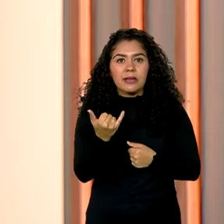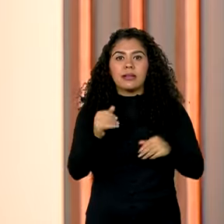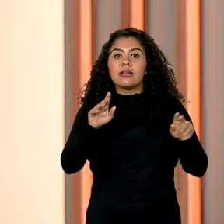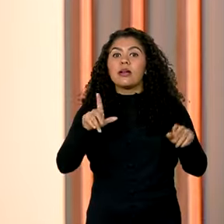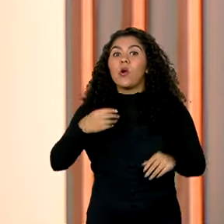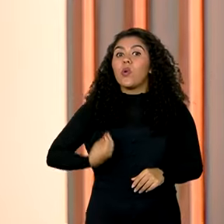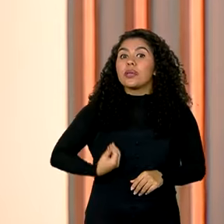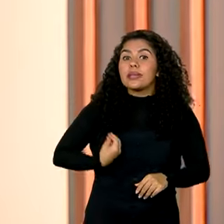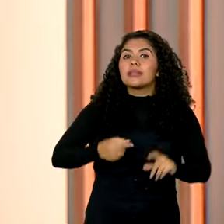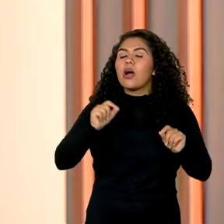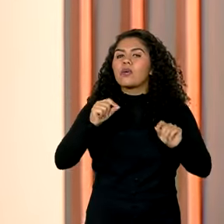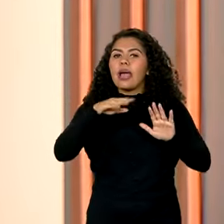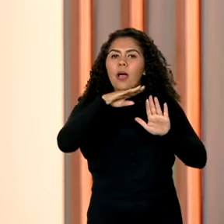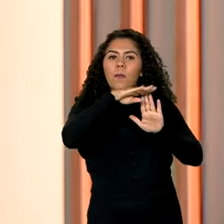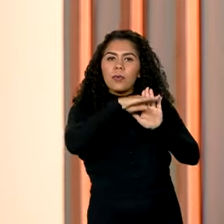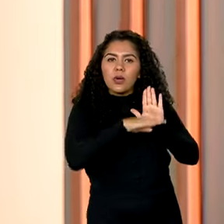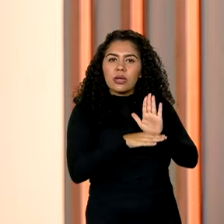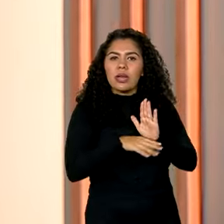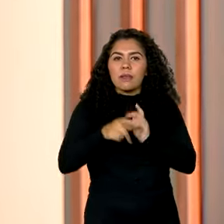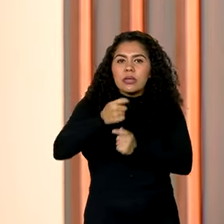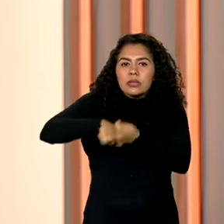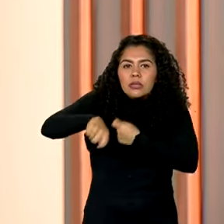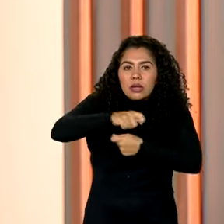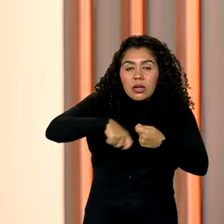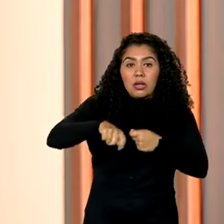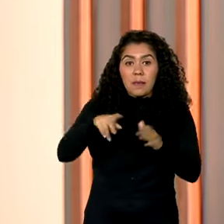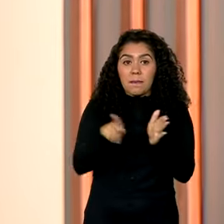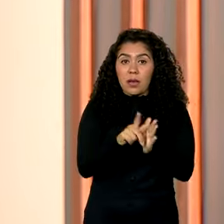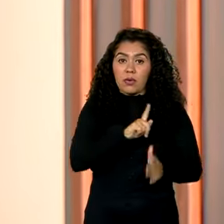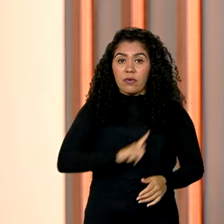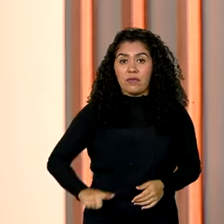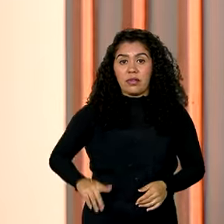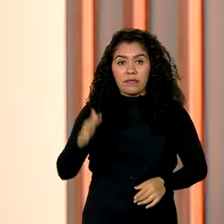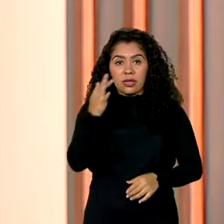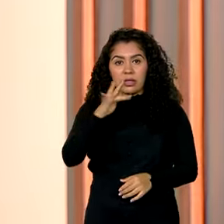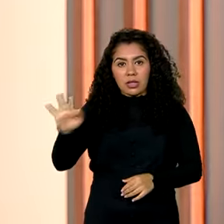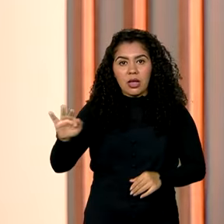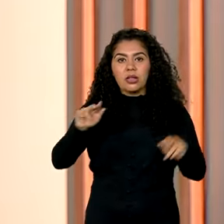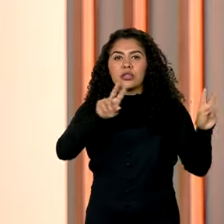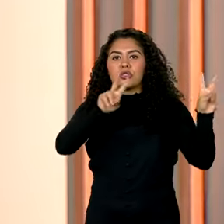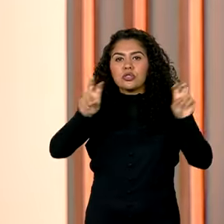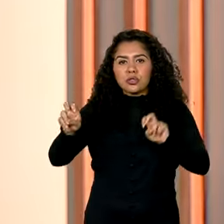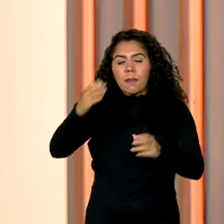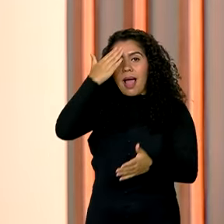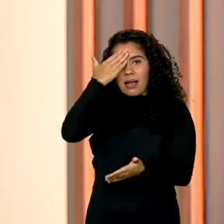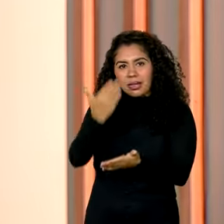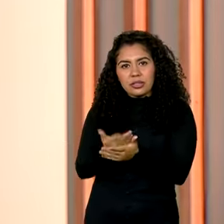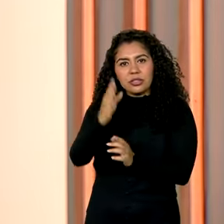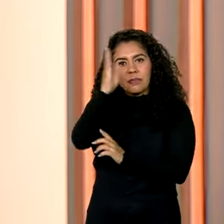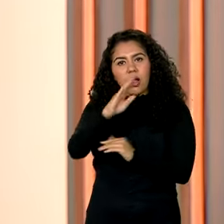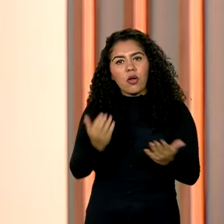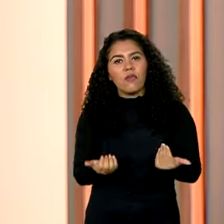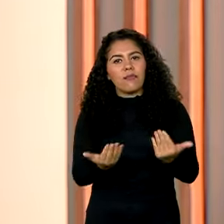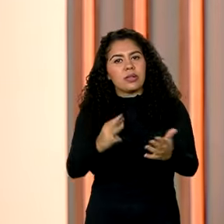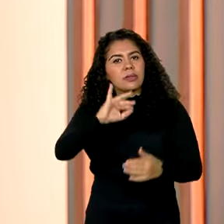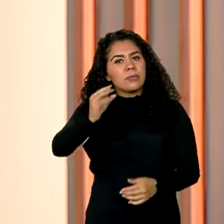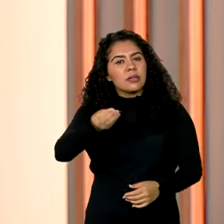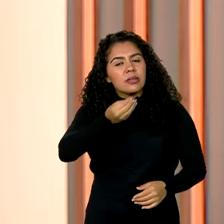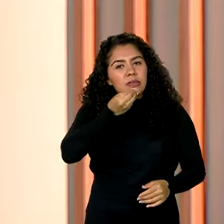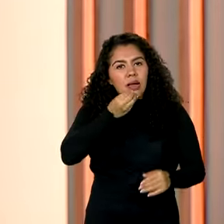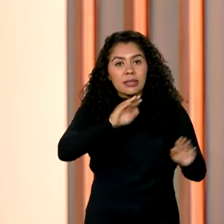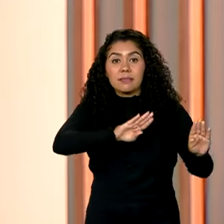Desenrola Pequenos Negócios, um programa do governo federal, parte do Acredita Brasil, que oferece oportunidade para